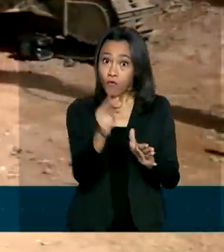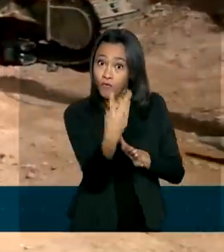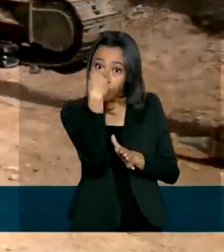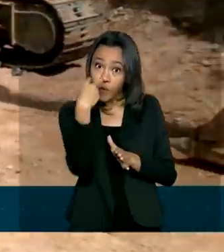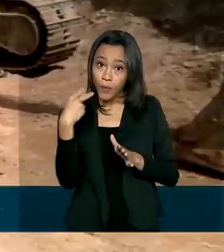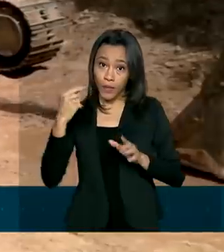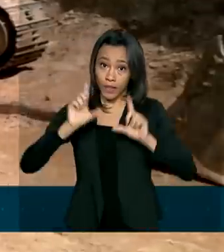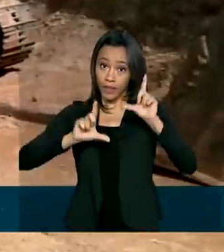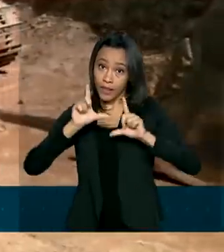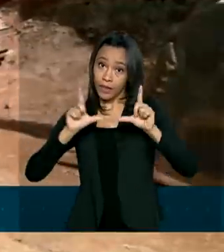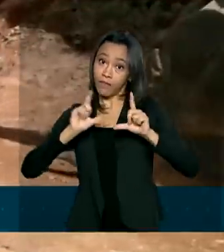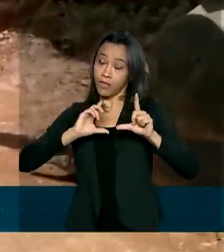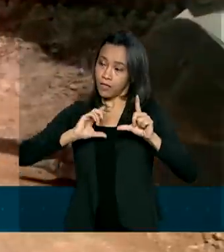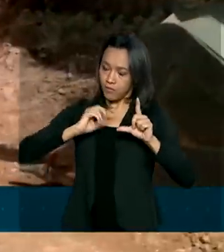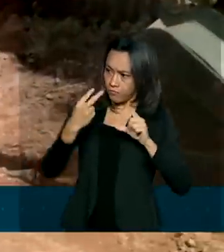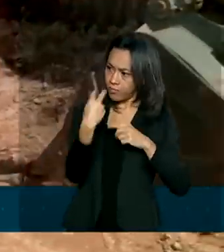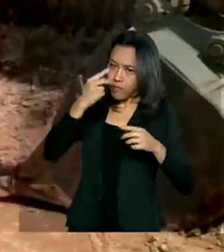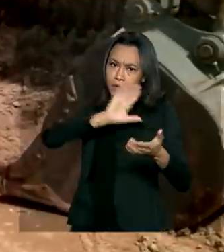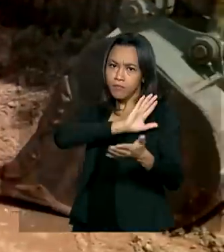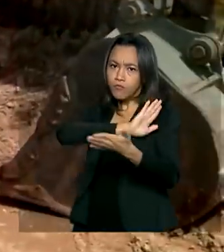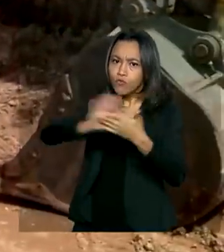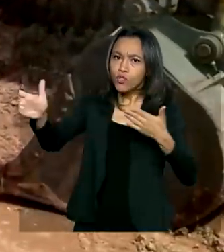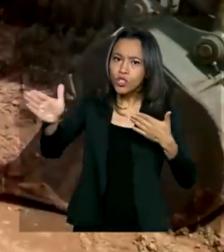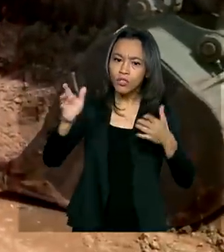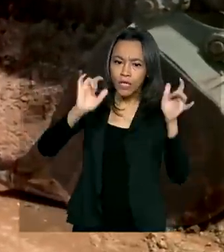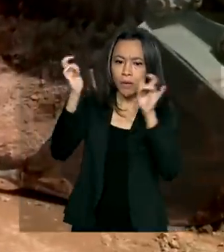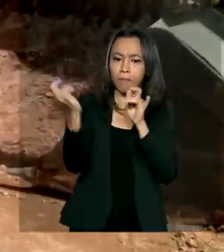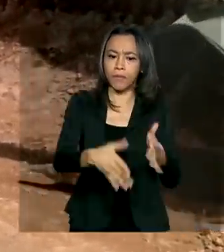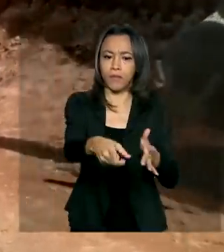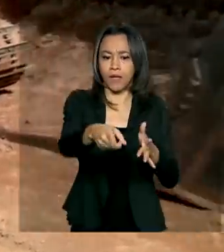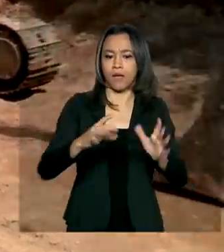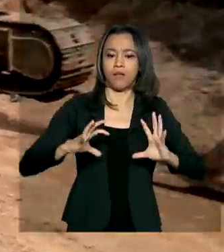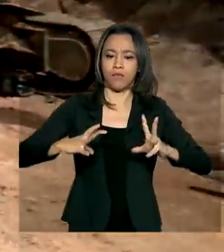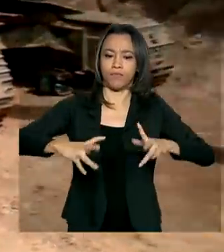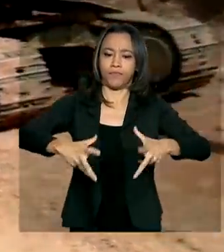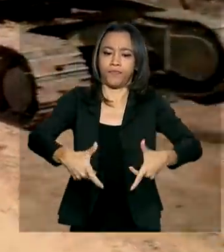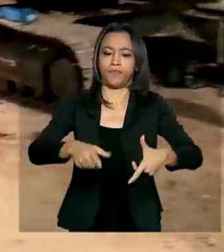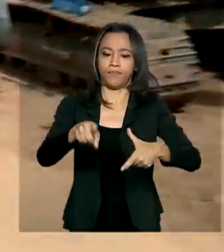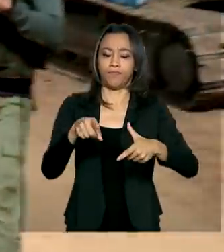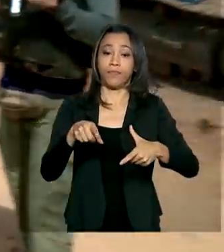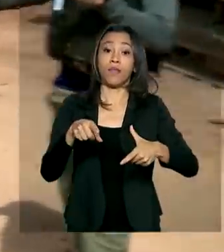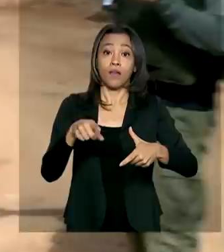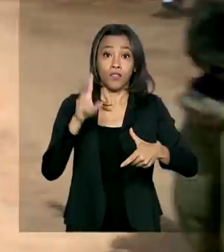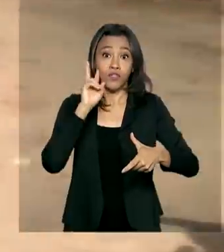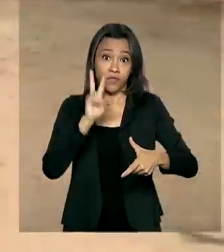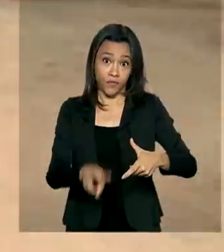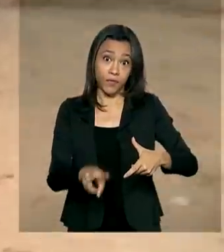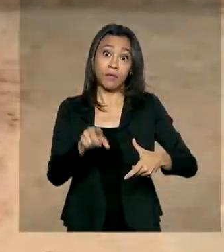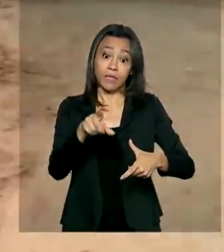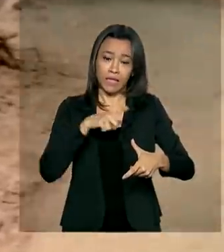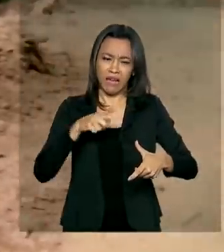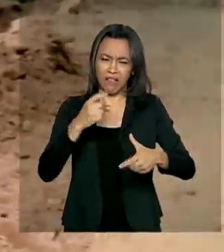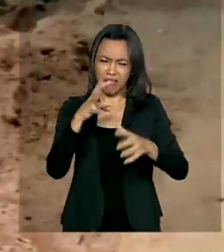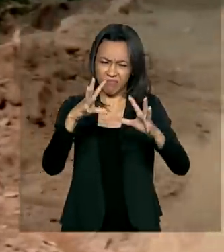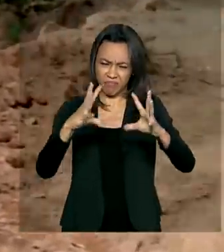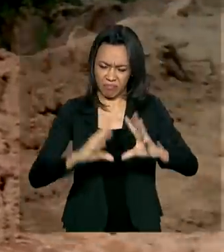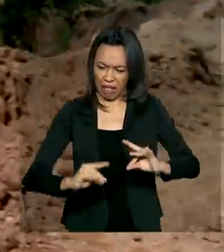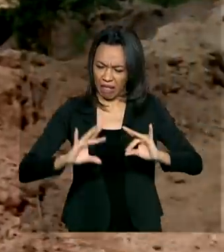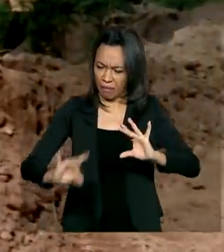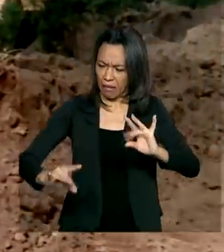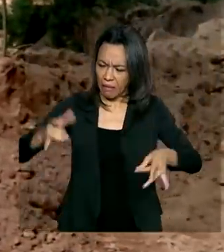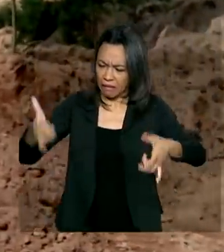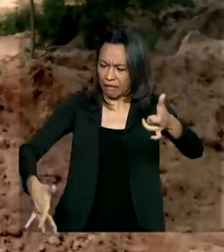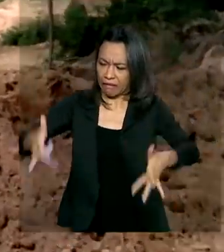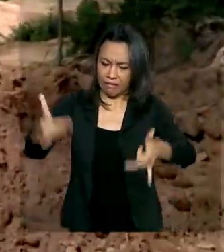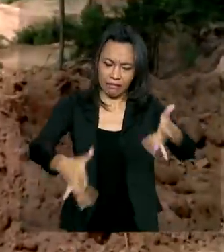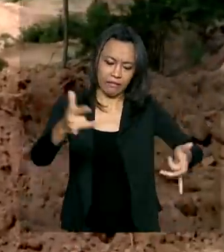viram as equipes chegando e abandonaram as máquinas. Mas a gente pode perceber aqui que a região já está bastante devastada, principalmente